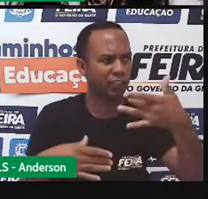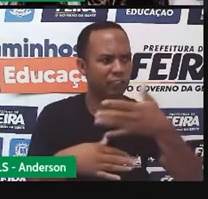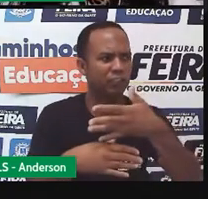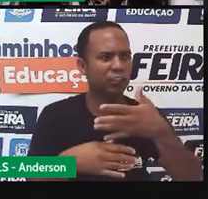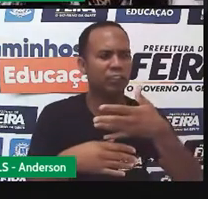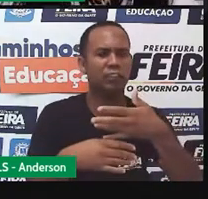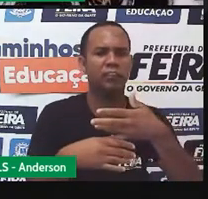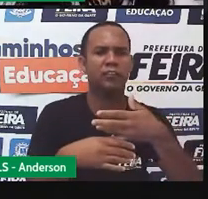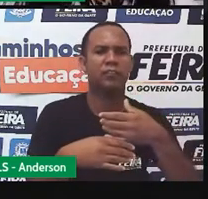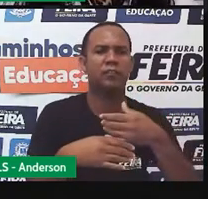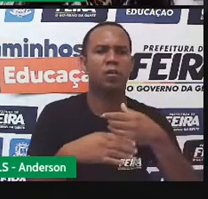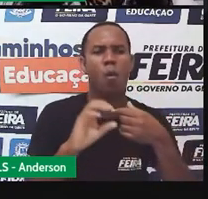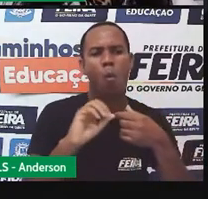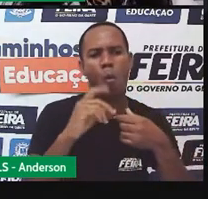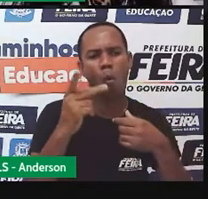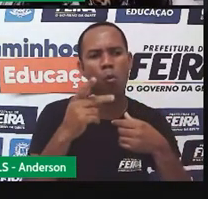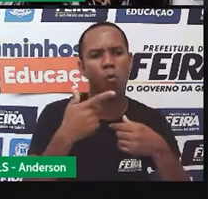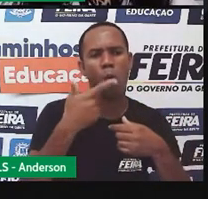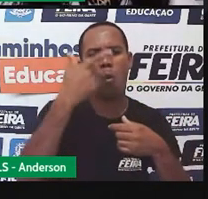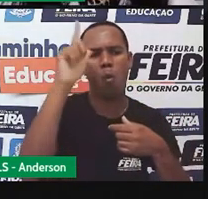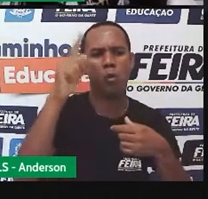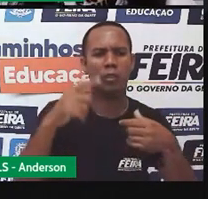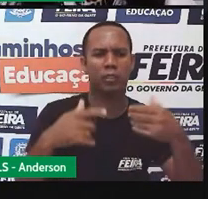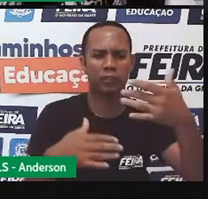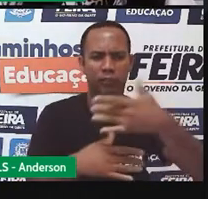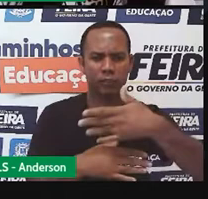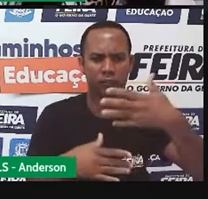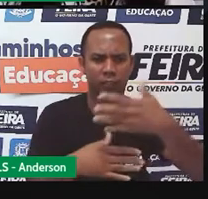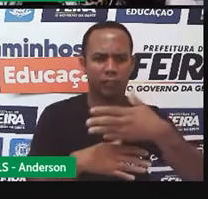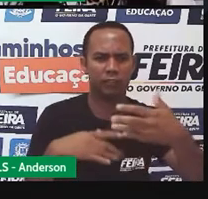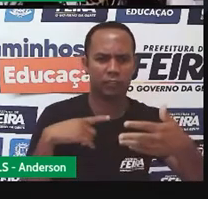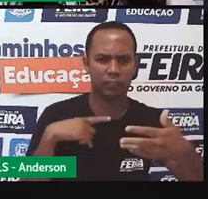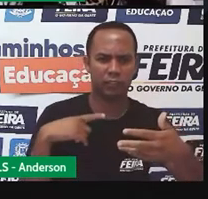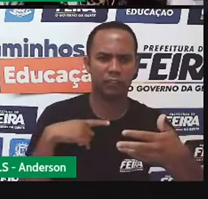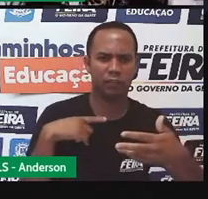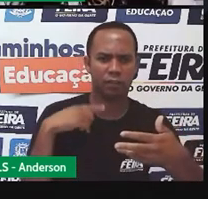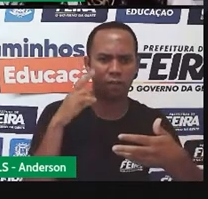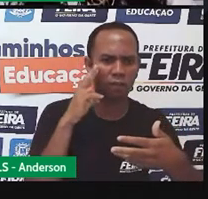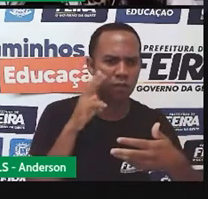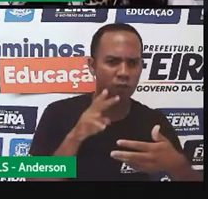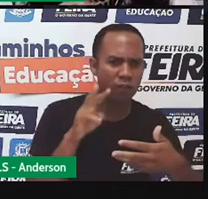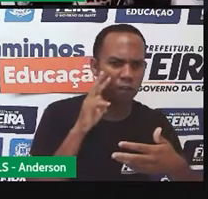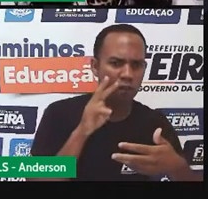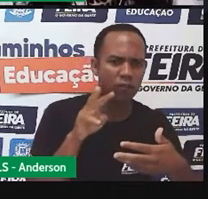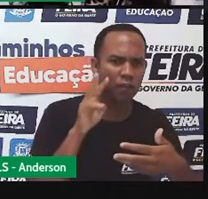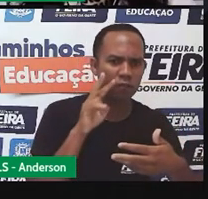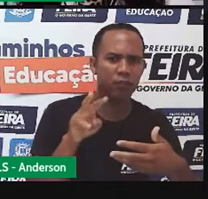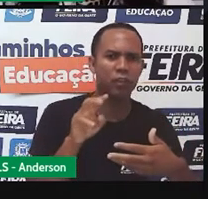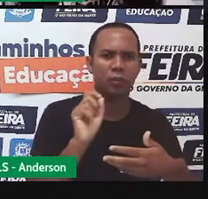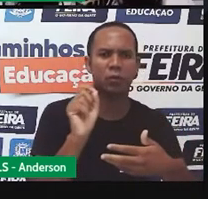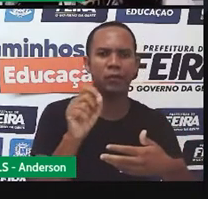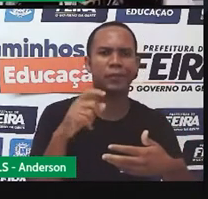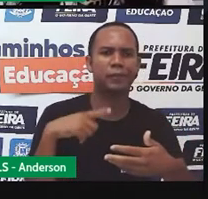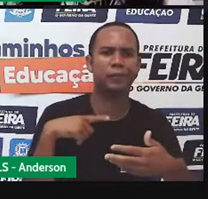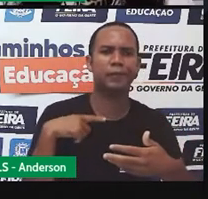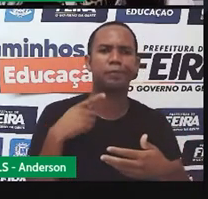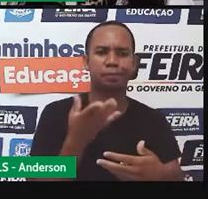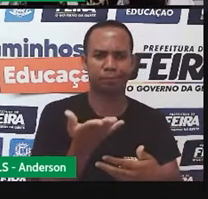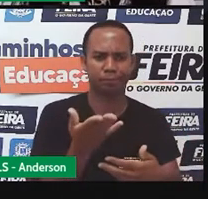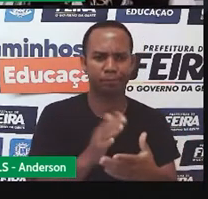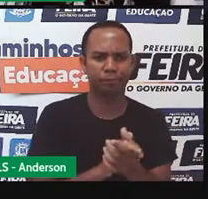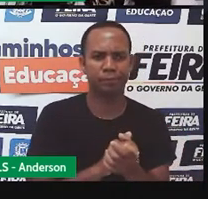e outras cidades, nós temos visto, e a Pró trouxe essas manchetes para você.